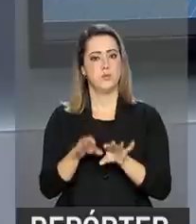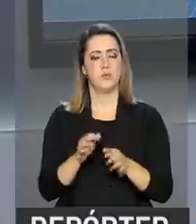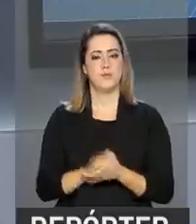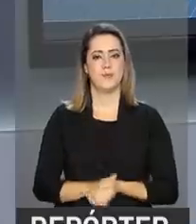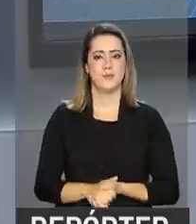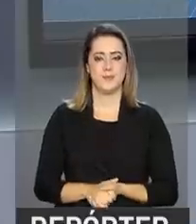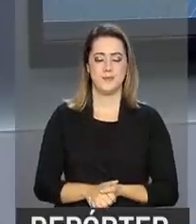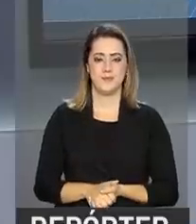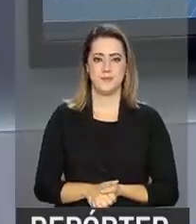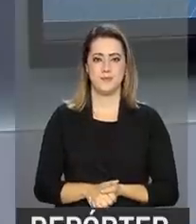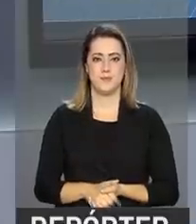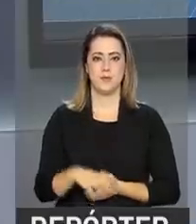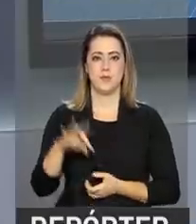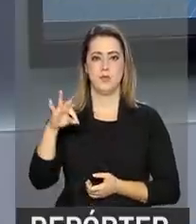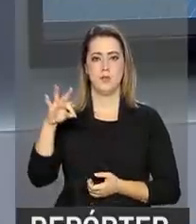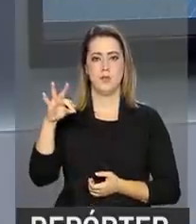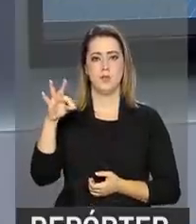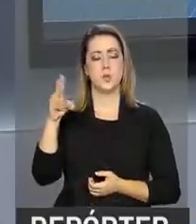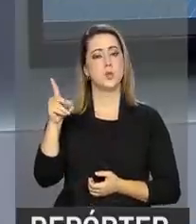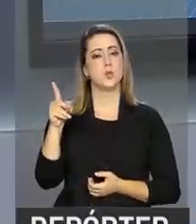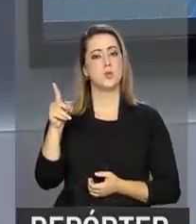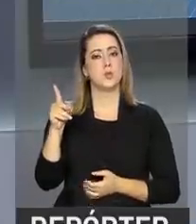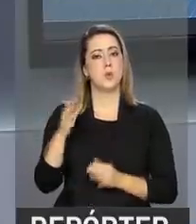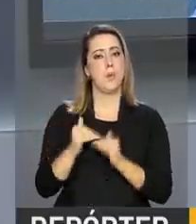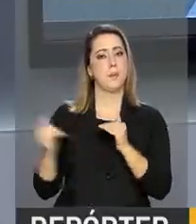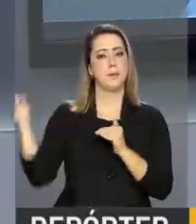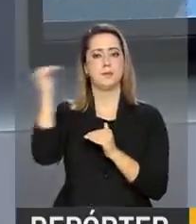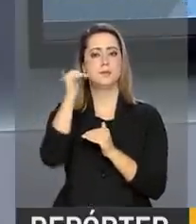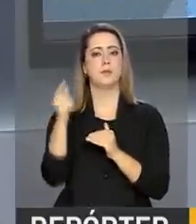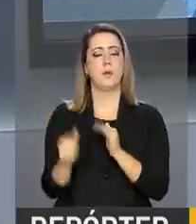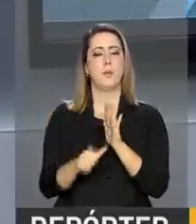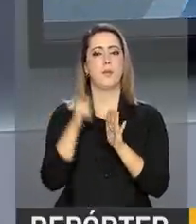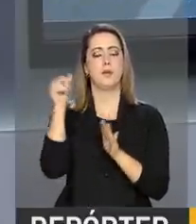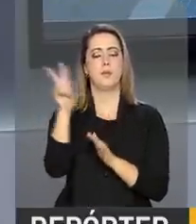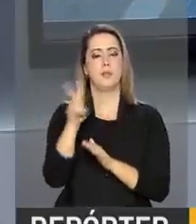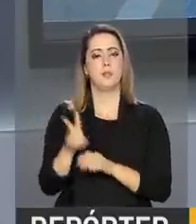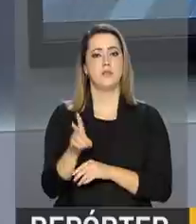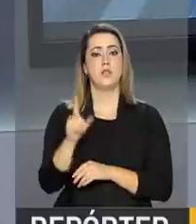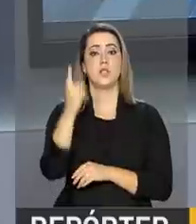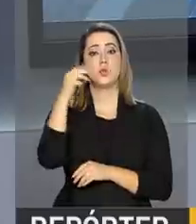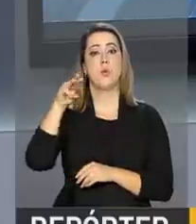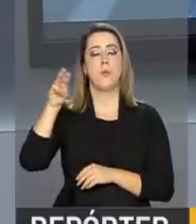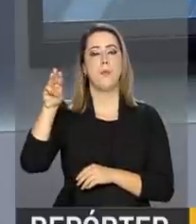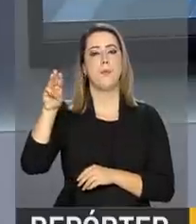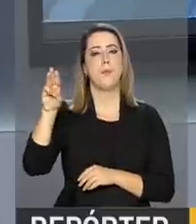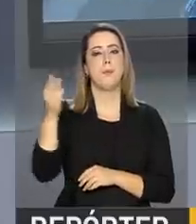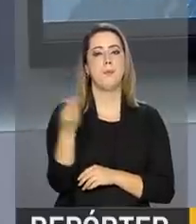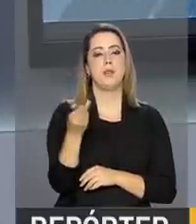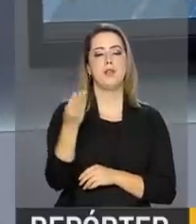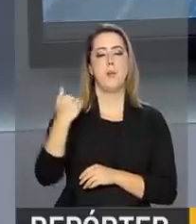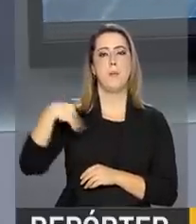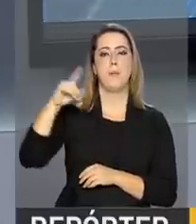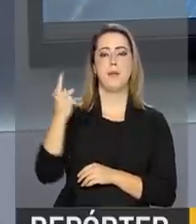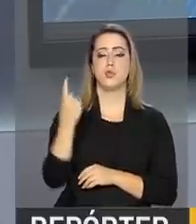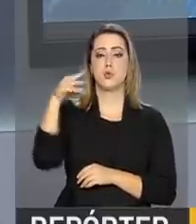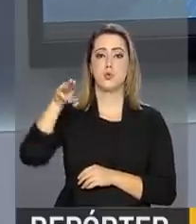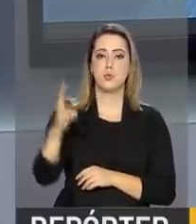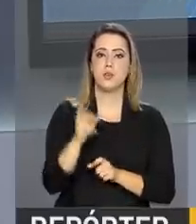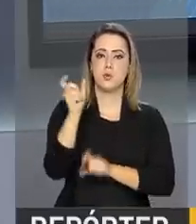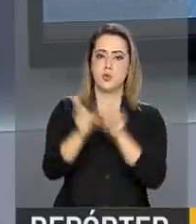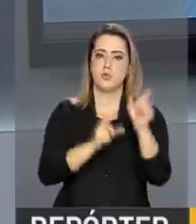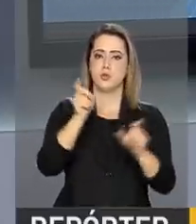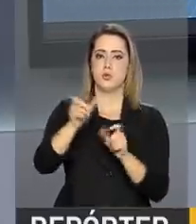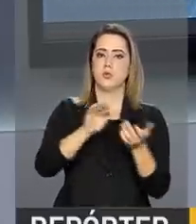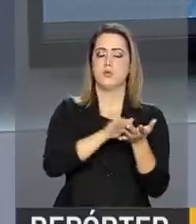O Tesouro Direto superou em julho pela primeira vez a marca de 1 milhão e 500 mil investidores